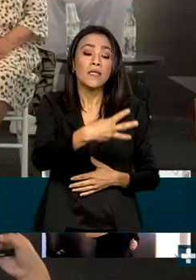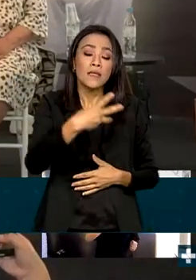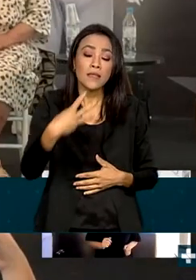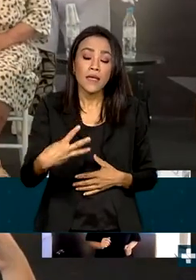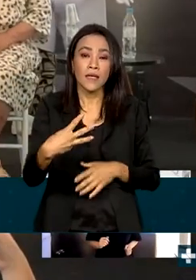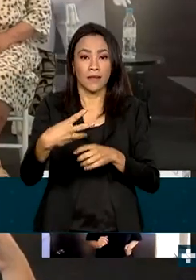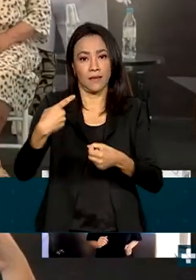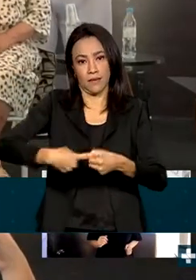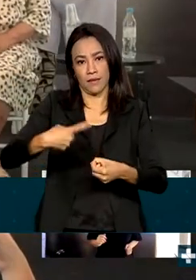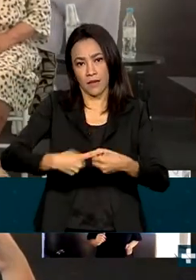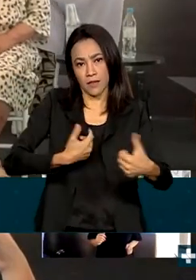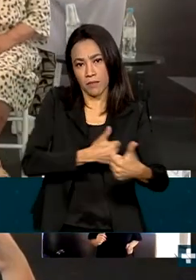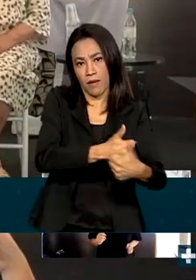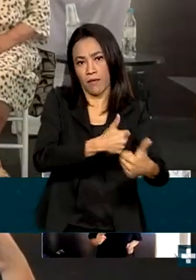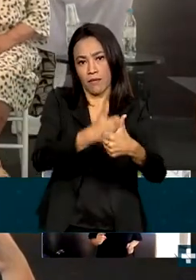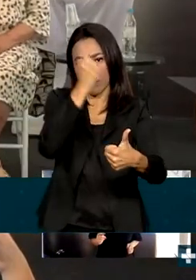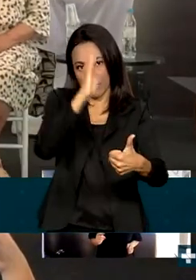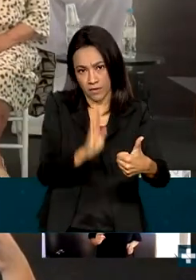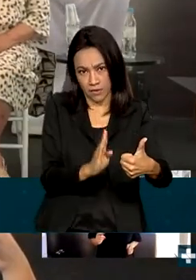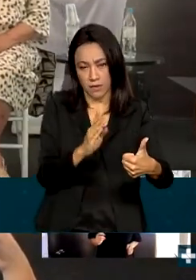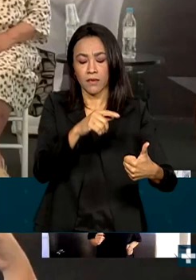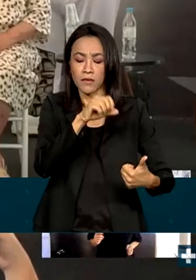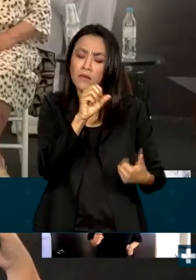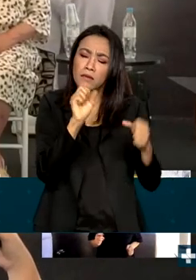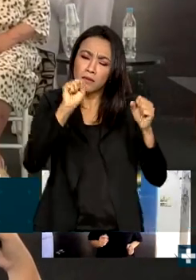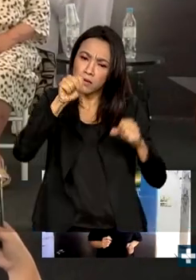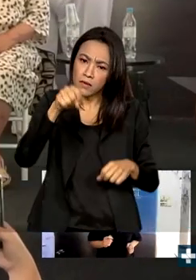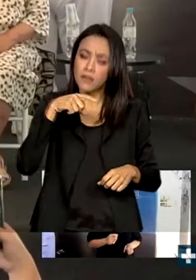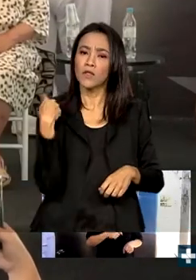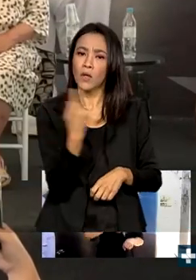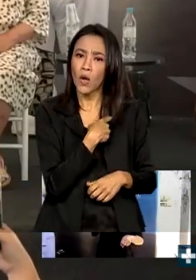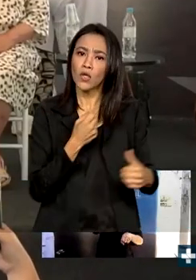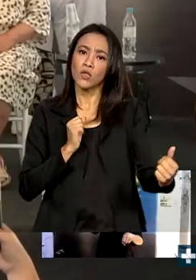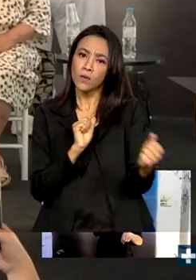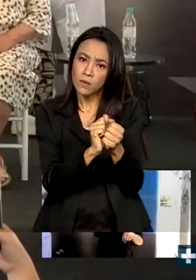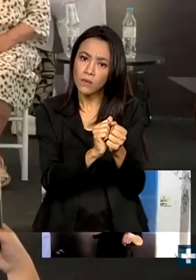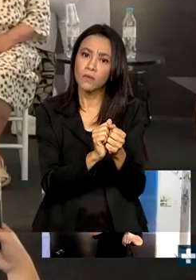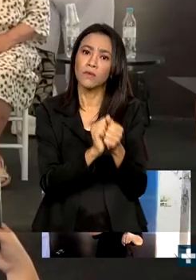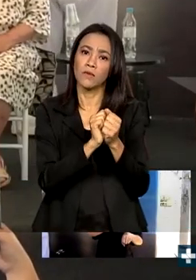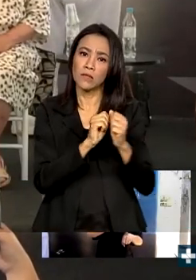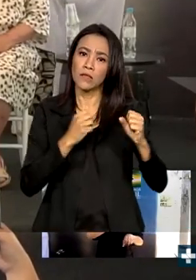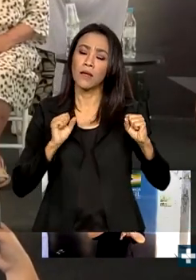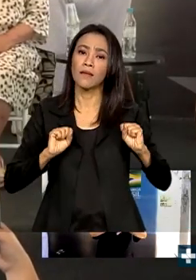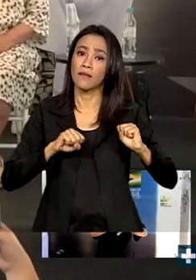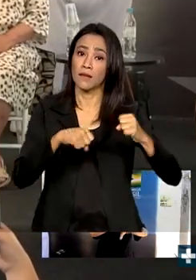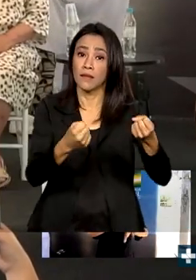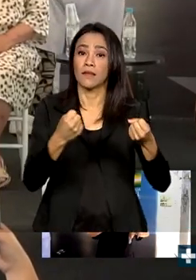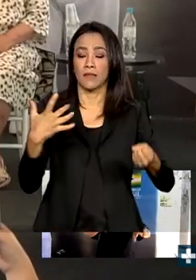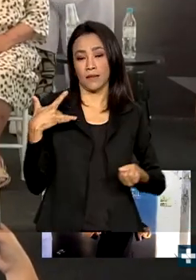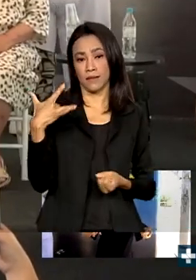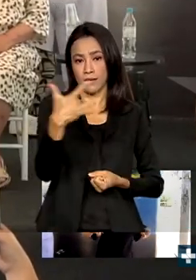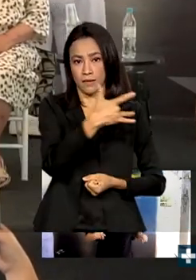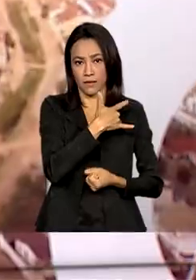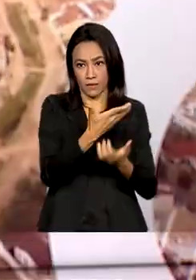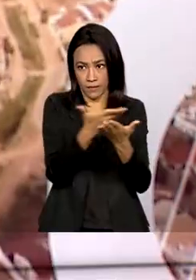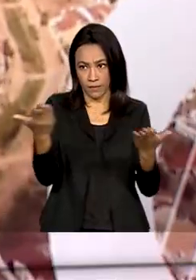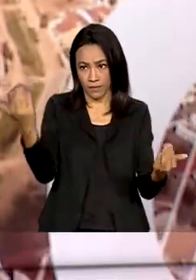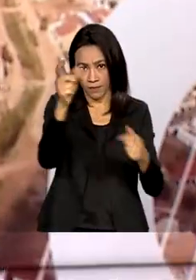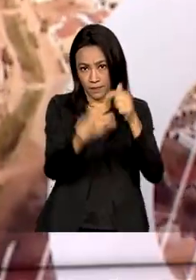gêmeas. Nós temos que sim estar juntos, juntos na defesa da saúde pública.